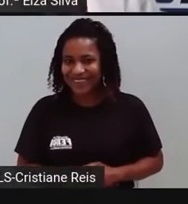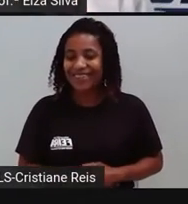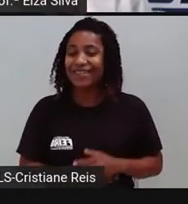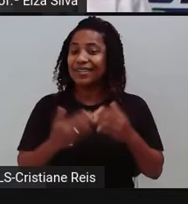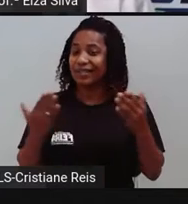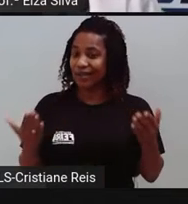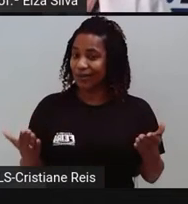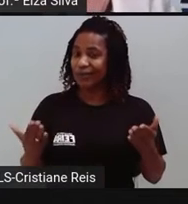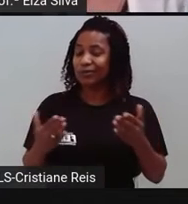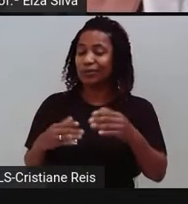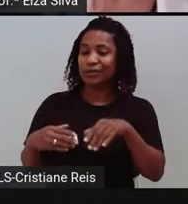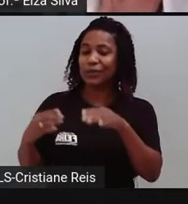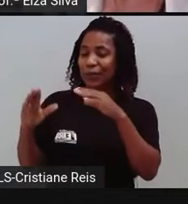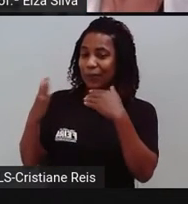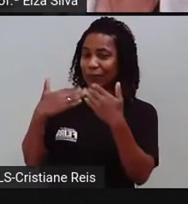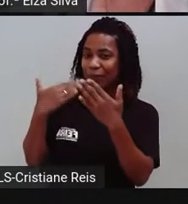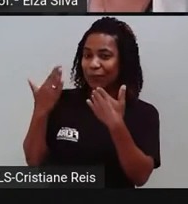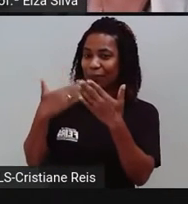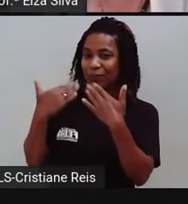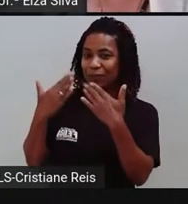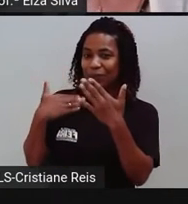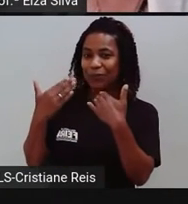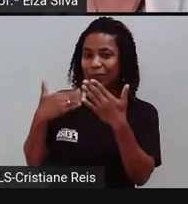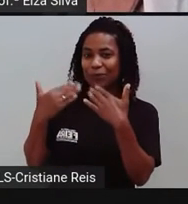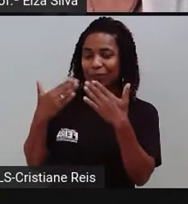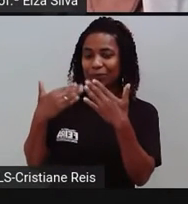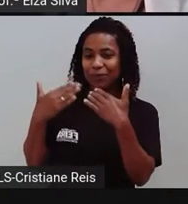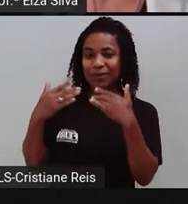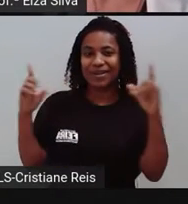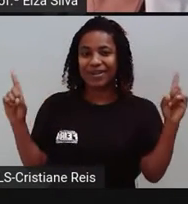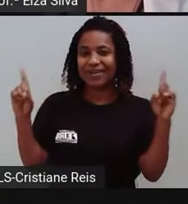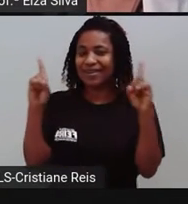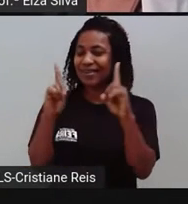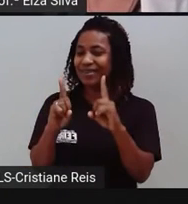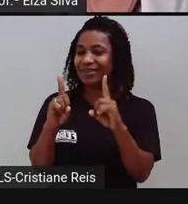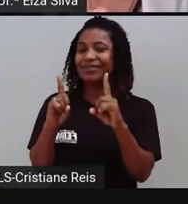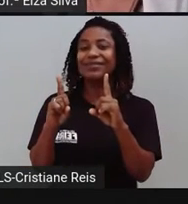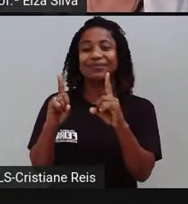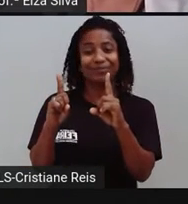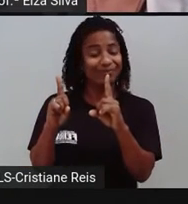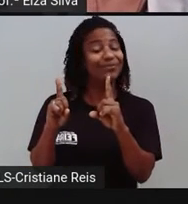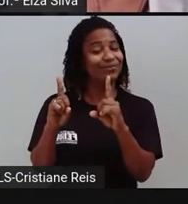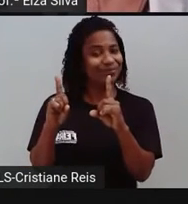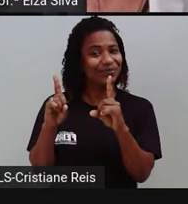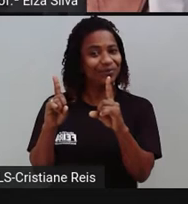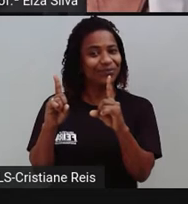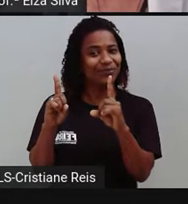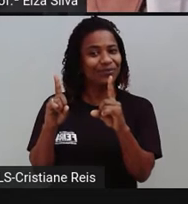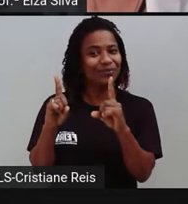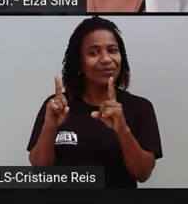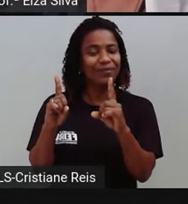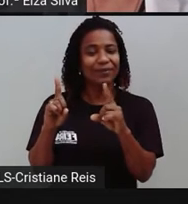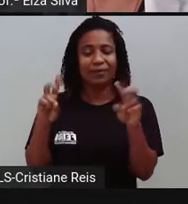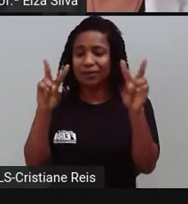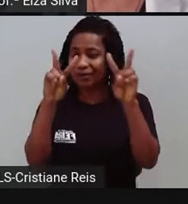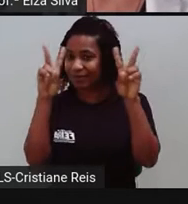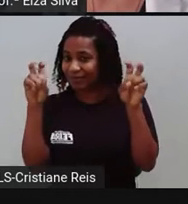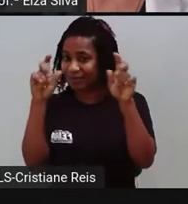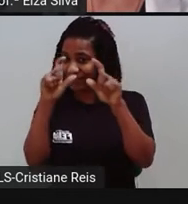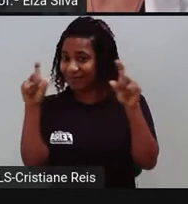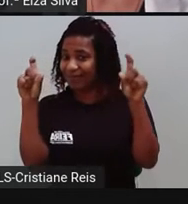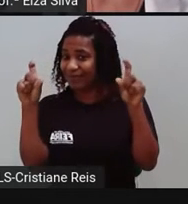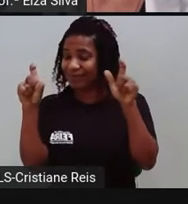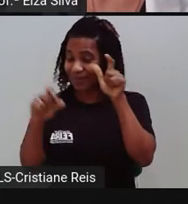diálogo entre esses dois personagens, na verdade, eles tratam de um tema que nos